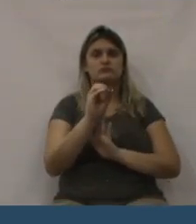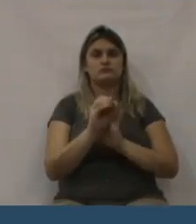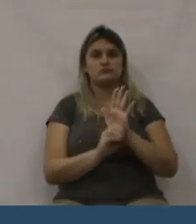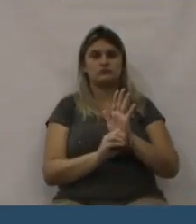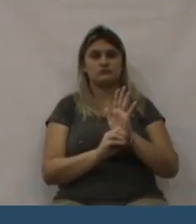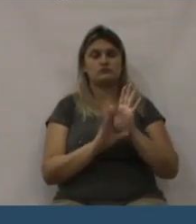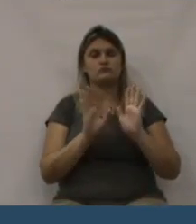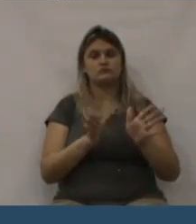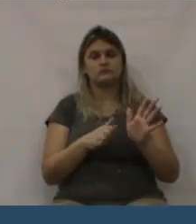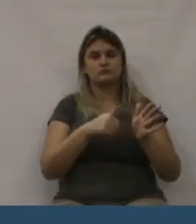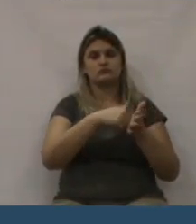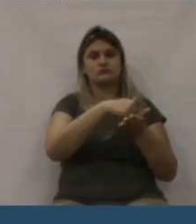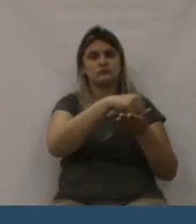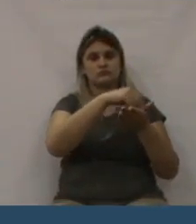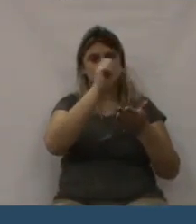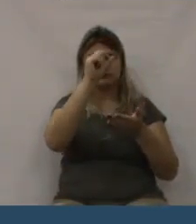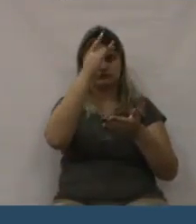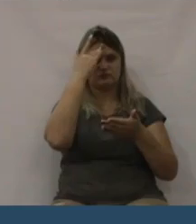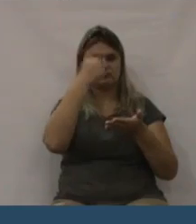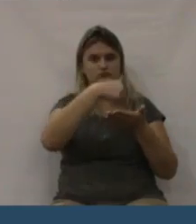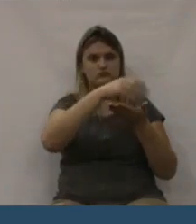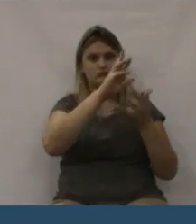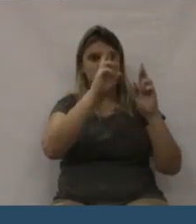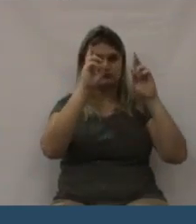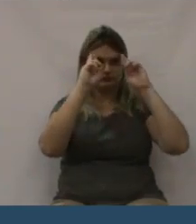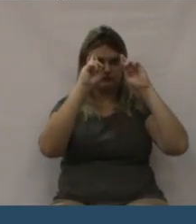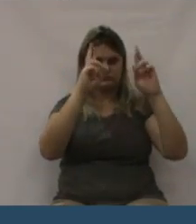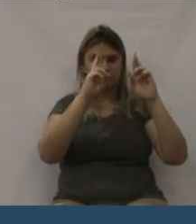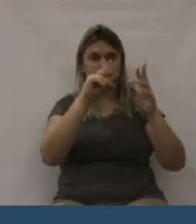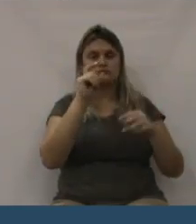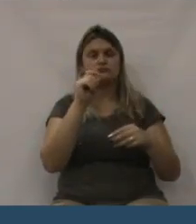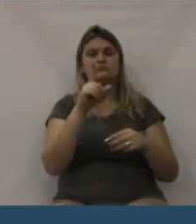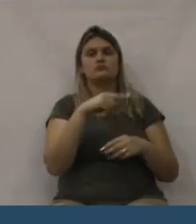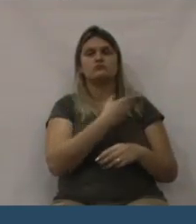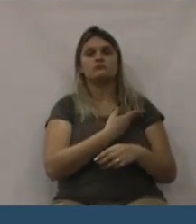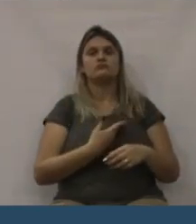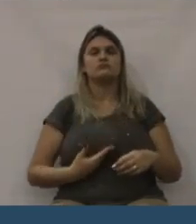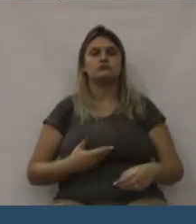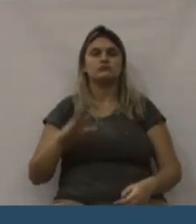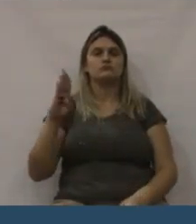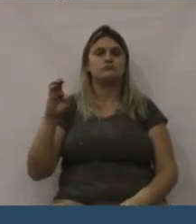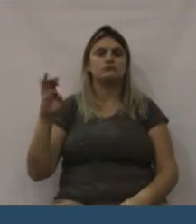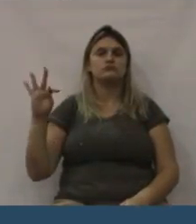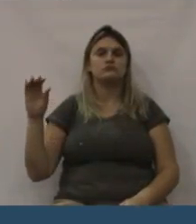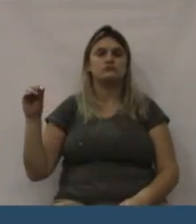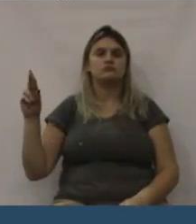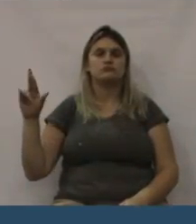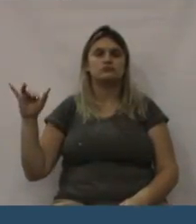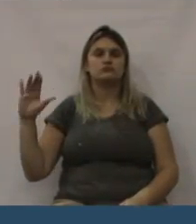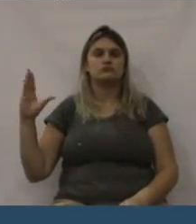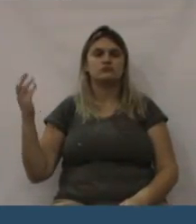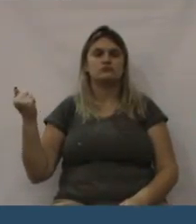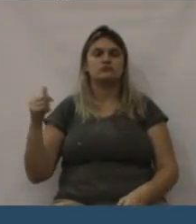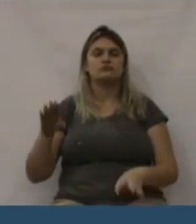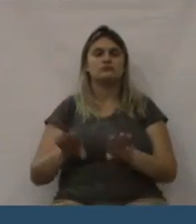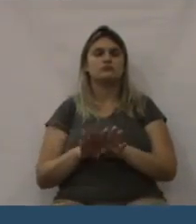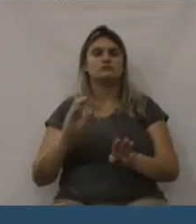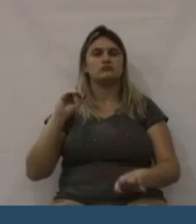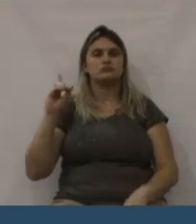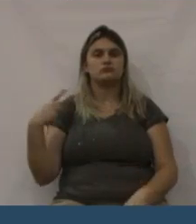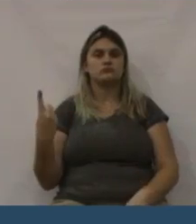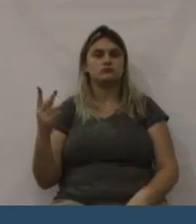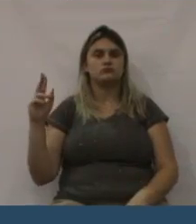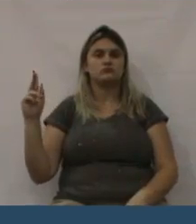do deputado Usin, que gosta muito dos idosos, sempre também deu o seu melhor pelos